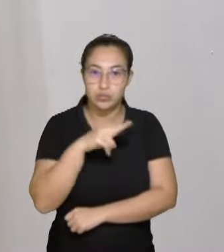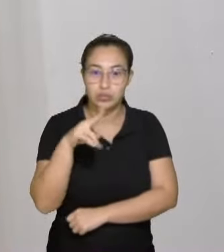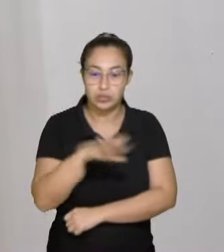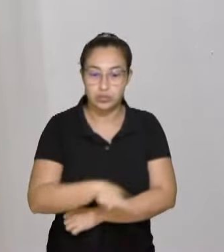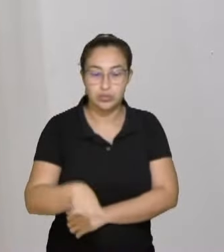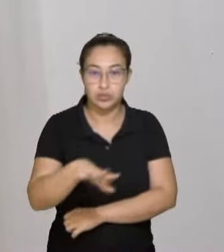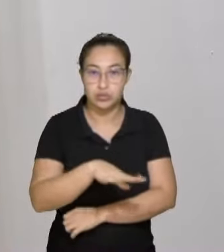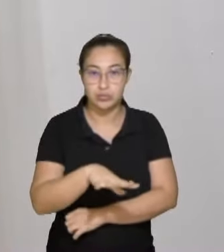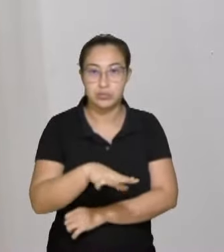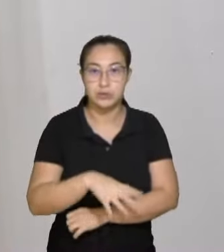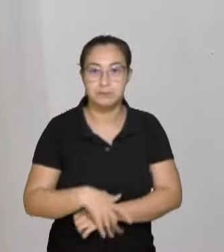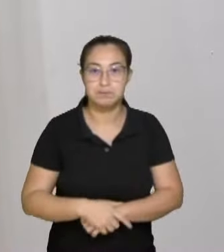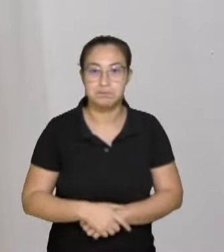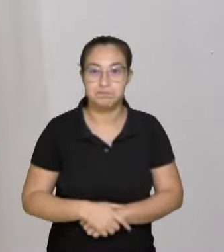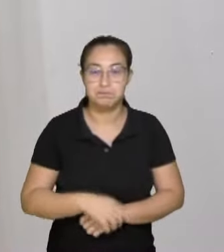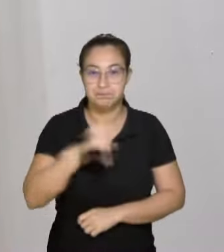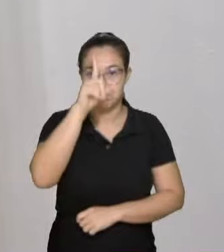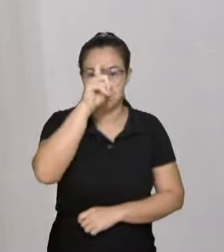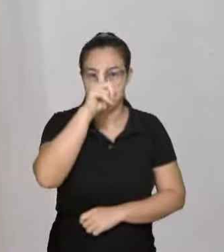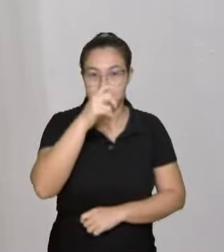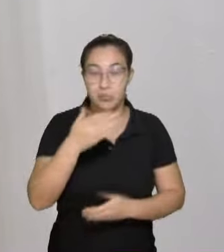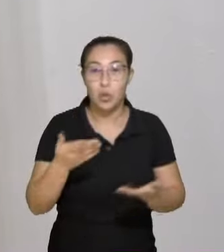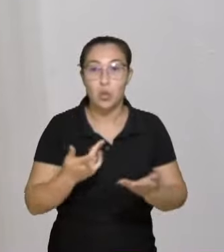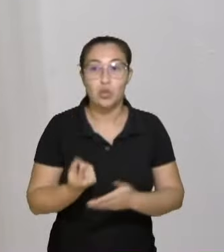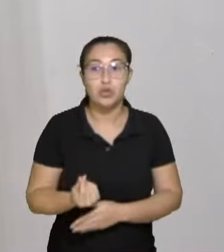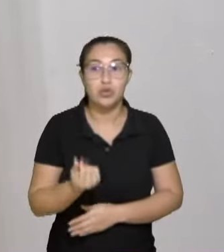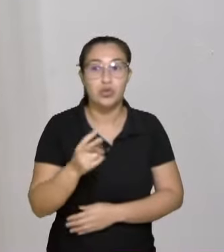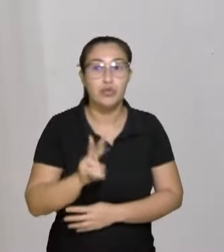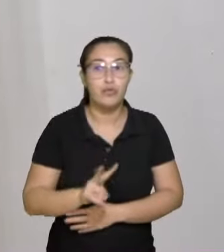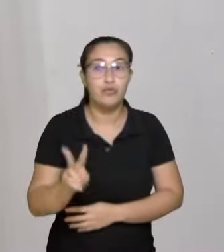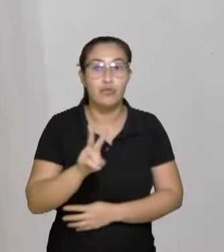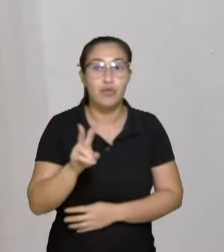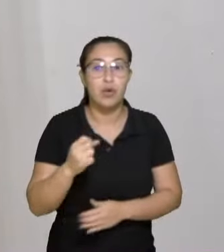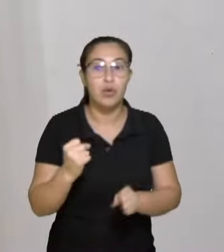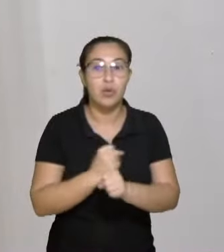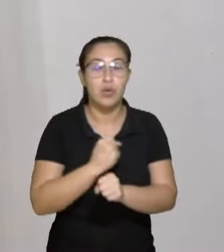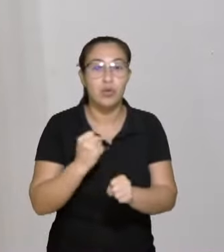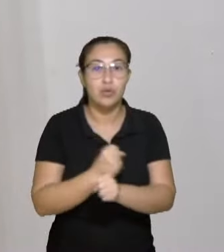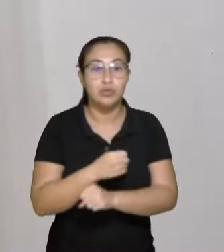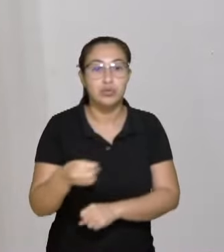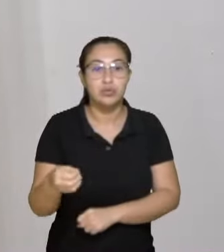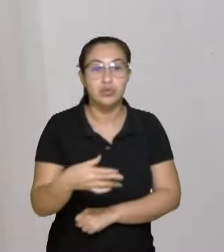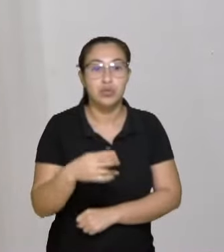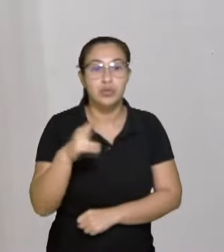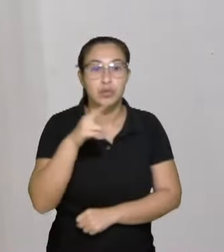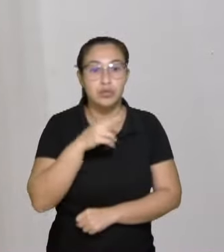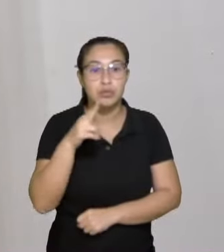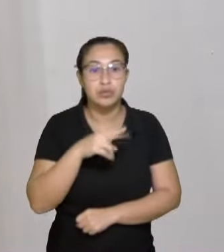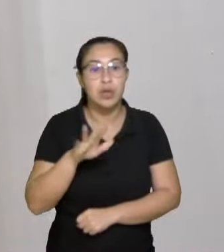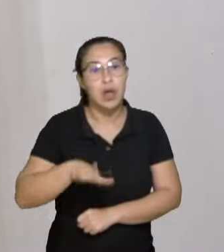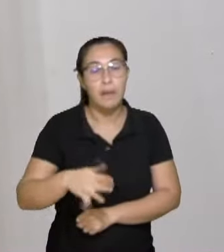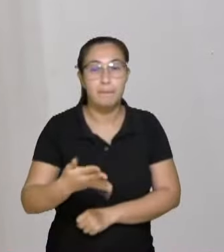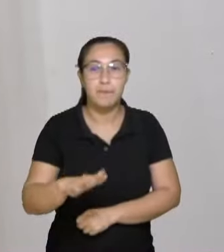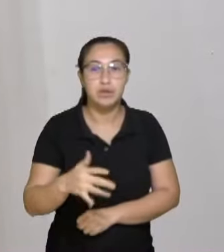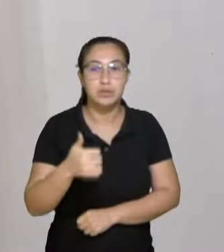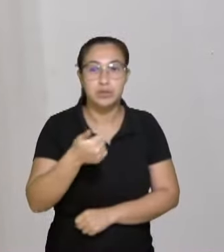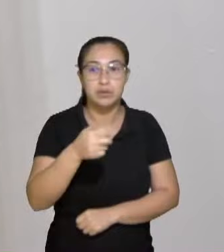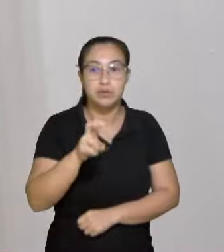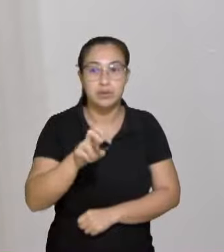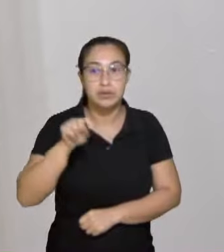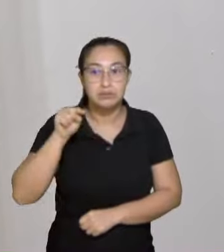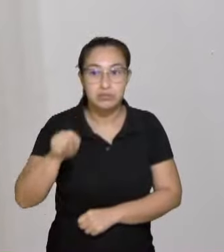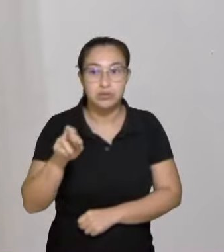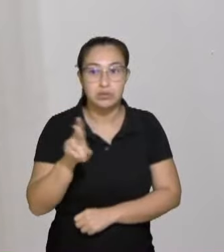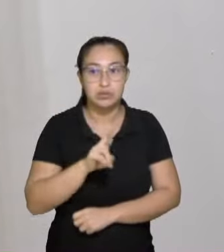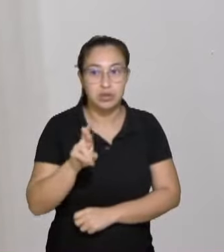Conceição. O custo hoje estimado para a construção dessa nova emergência chega em torno de 15 milhões de reais. Por que